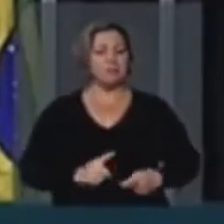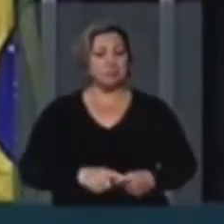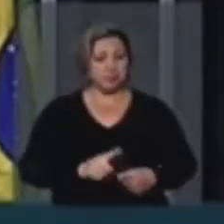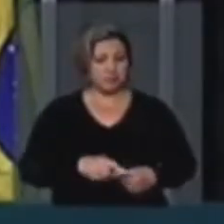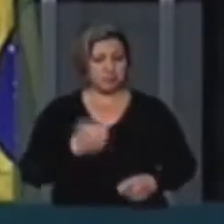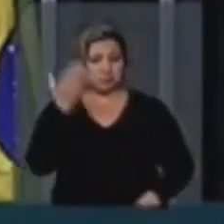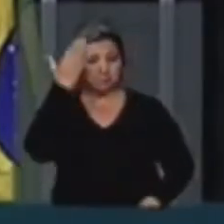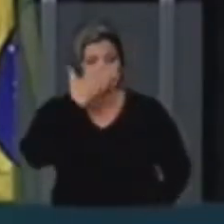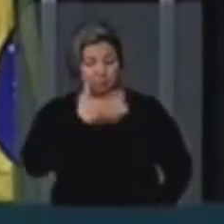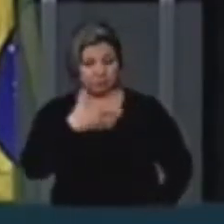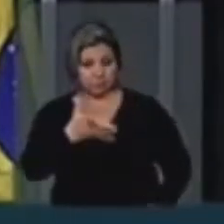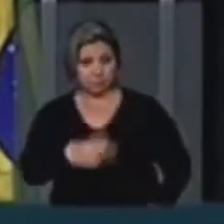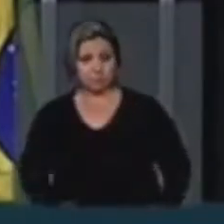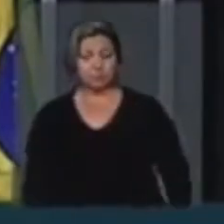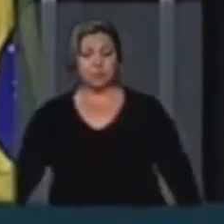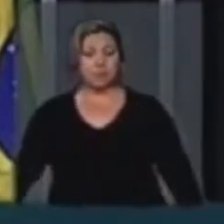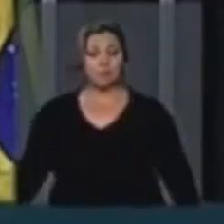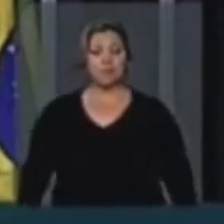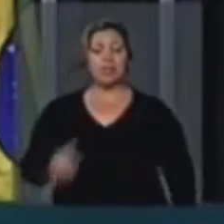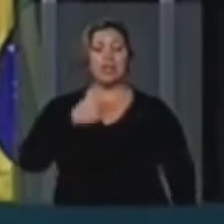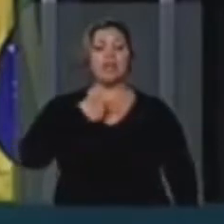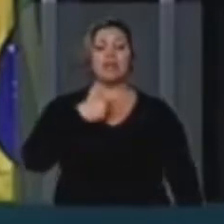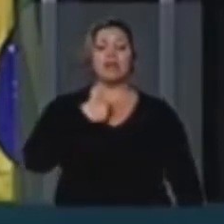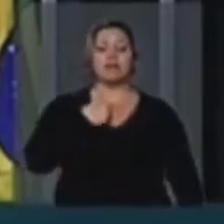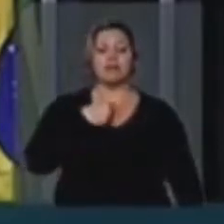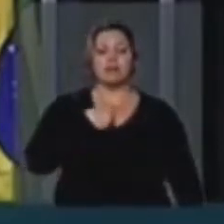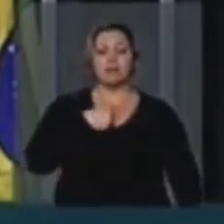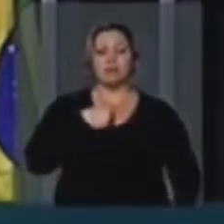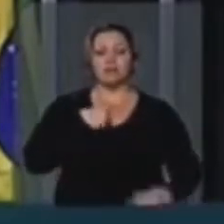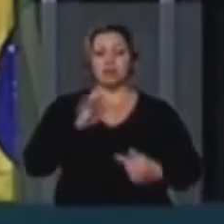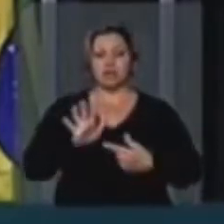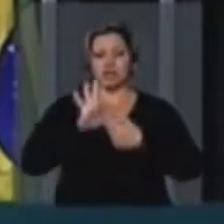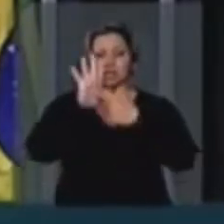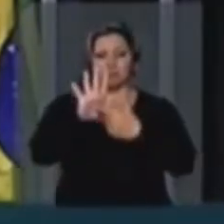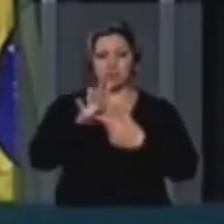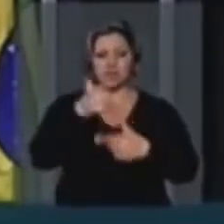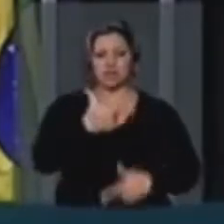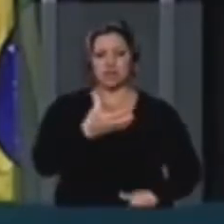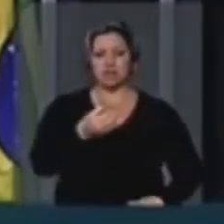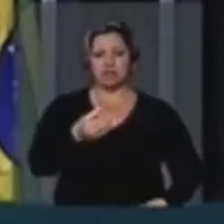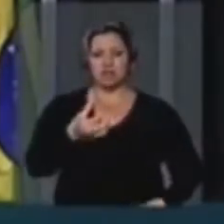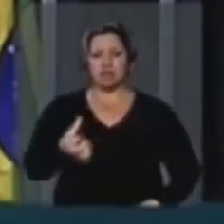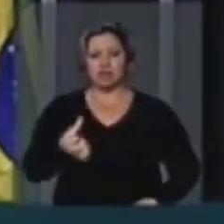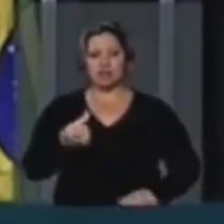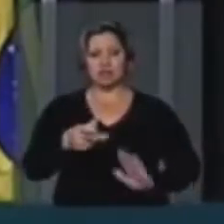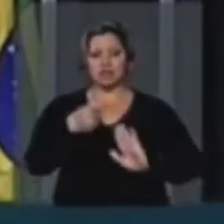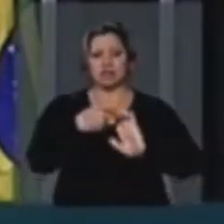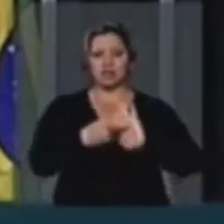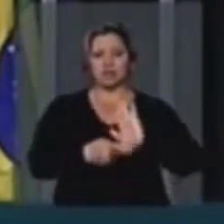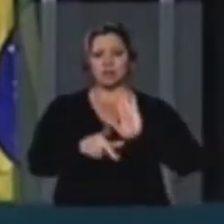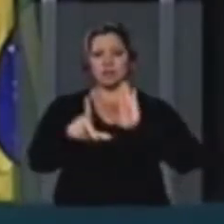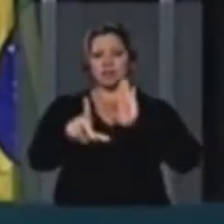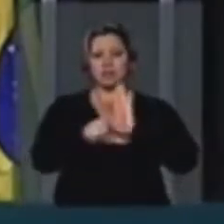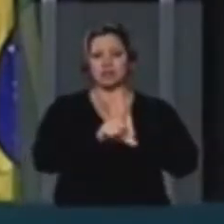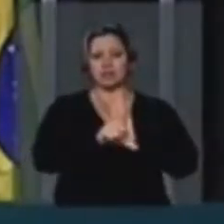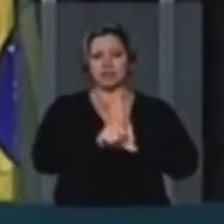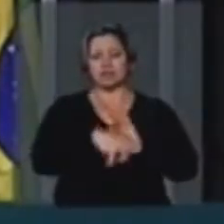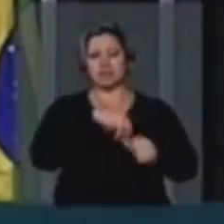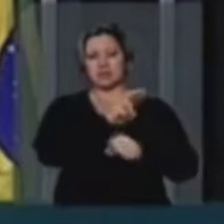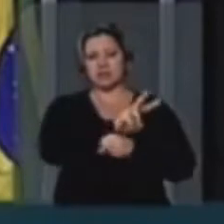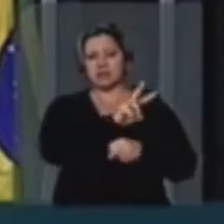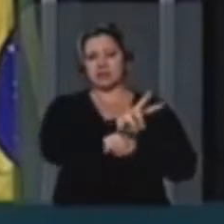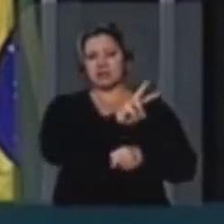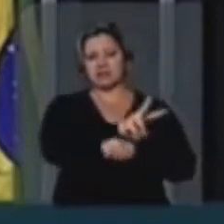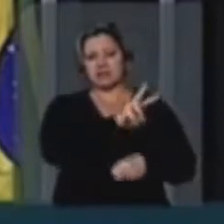Eu vou provar Eu apresentei em 2006 um projeto de lei reservando